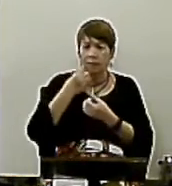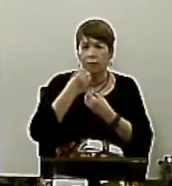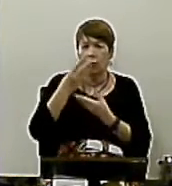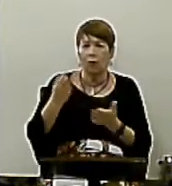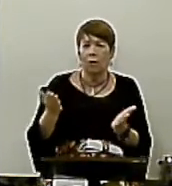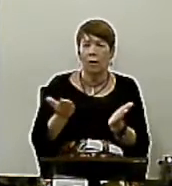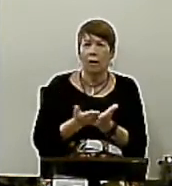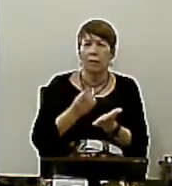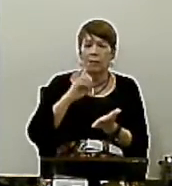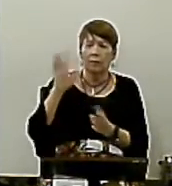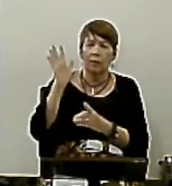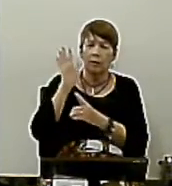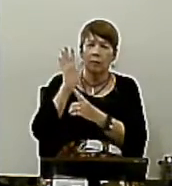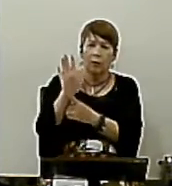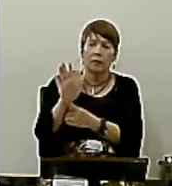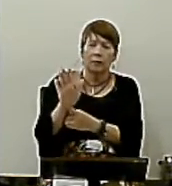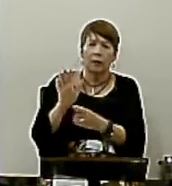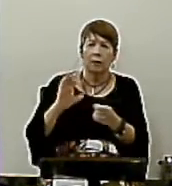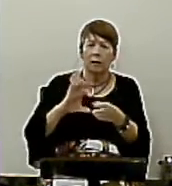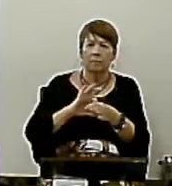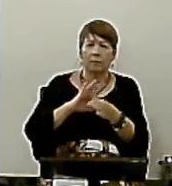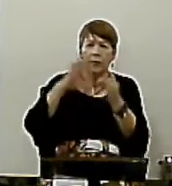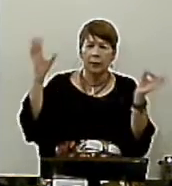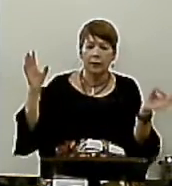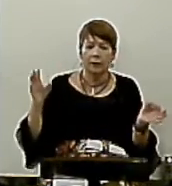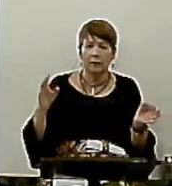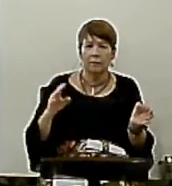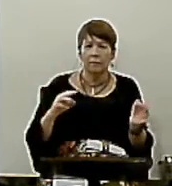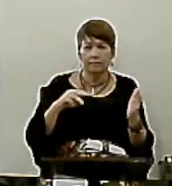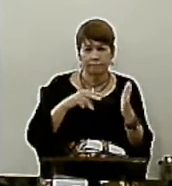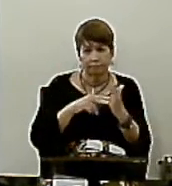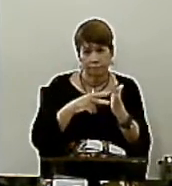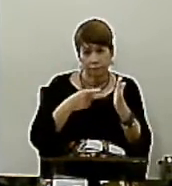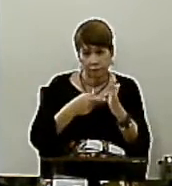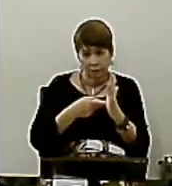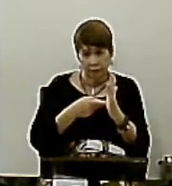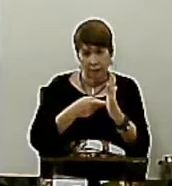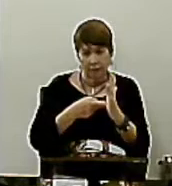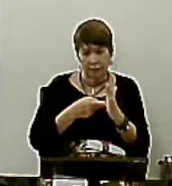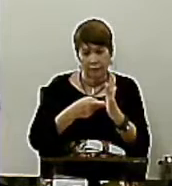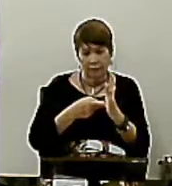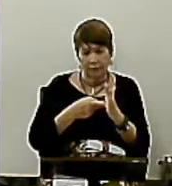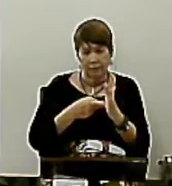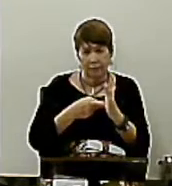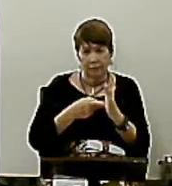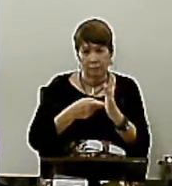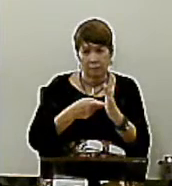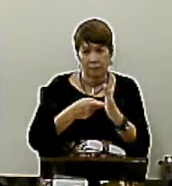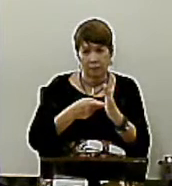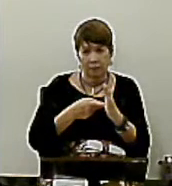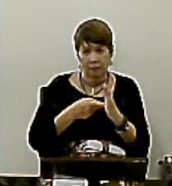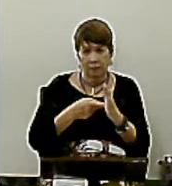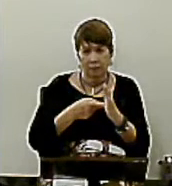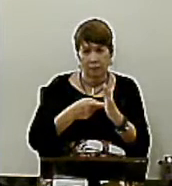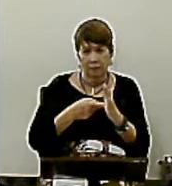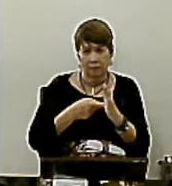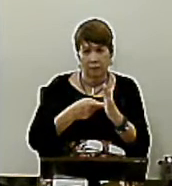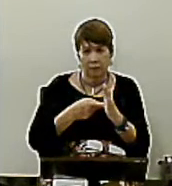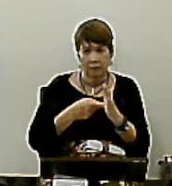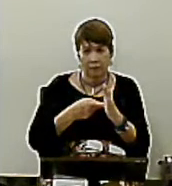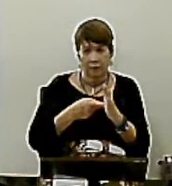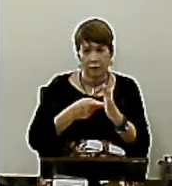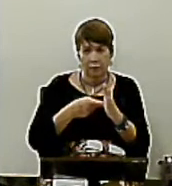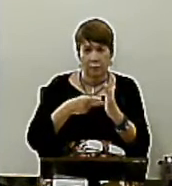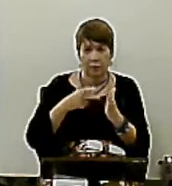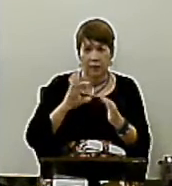define A liberdade Sem limites Como licenciosidade Licenciosidade Não é liberdade